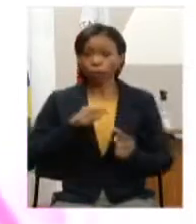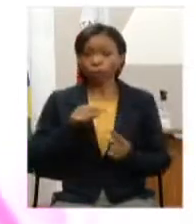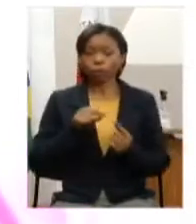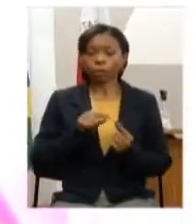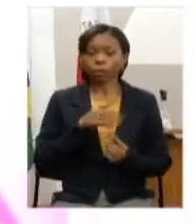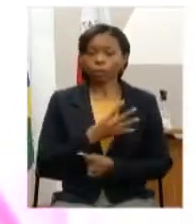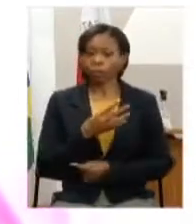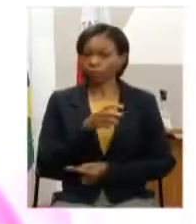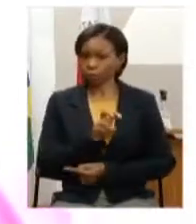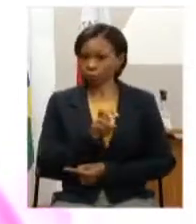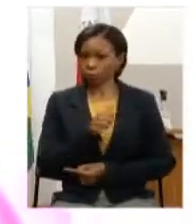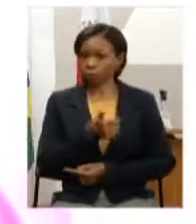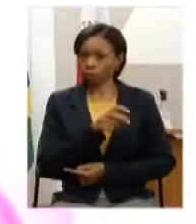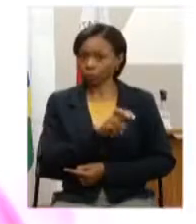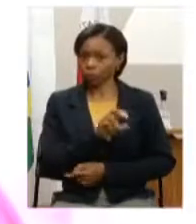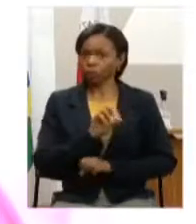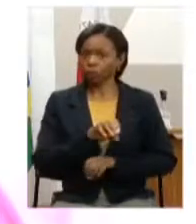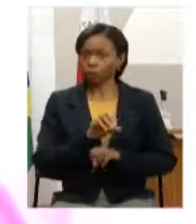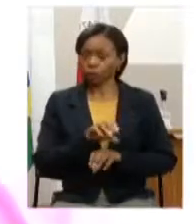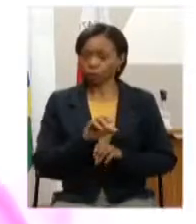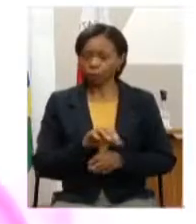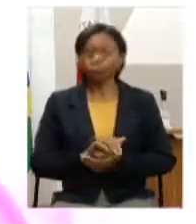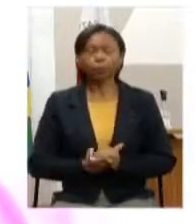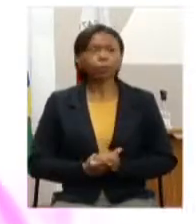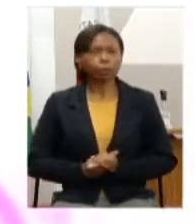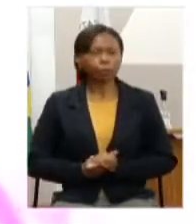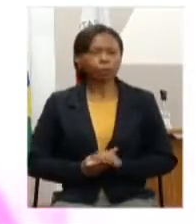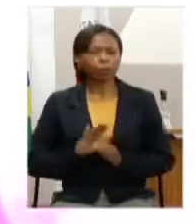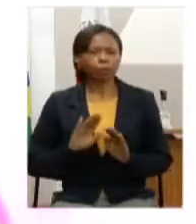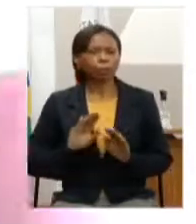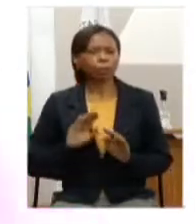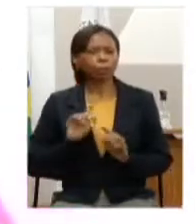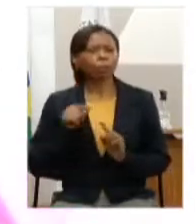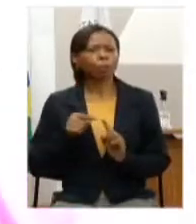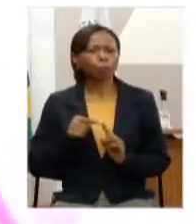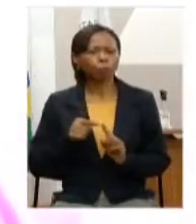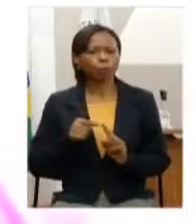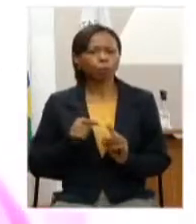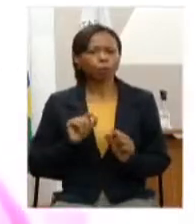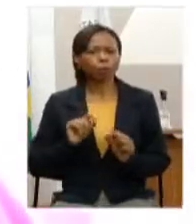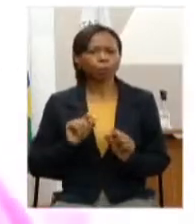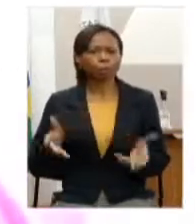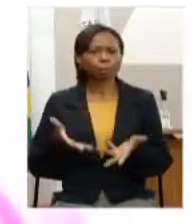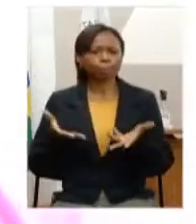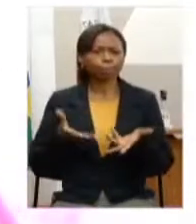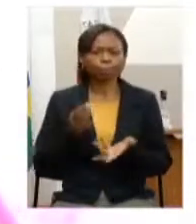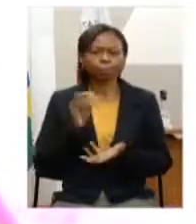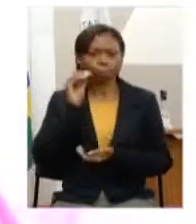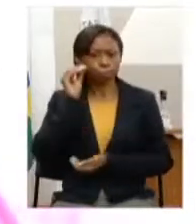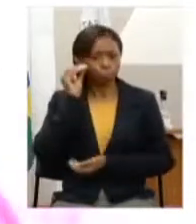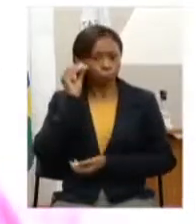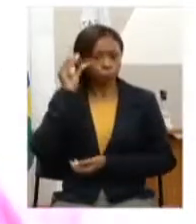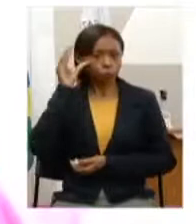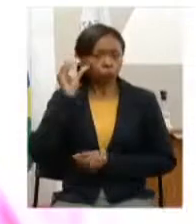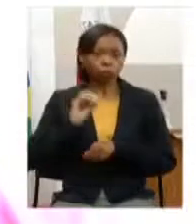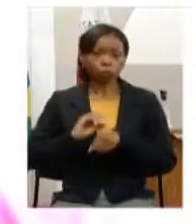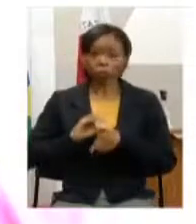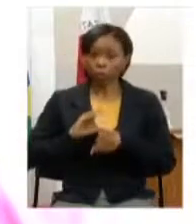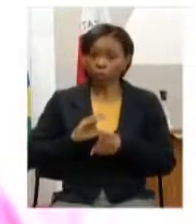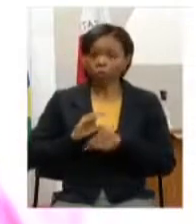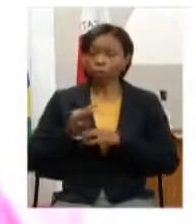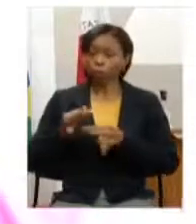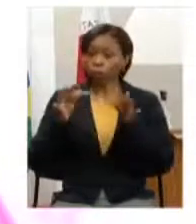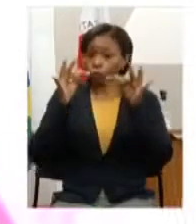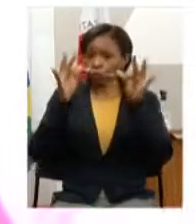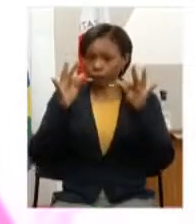45.15 educação para o campo para promover conhecimento de tecnologias de produção sustentável na